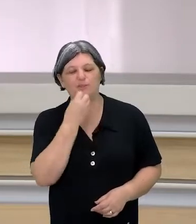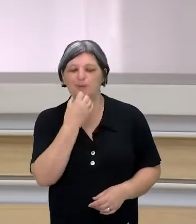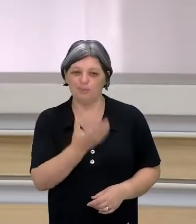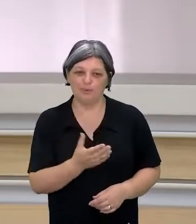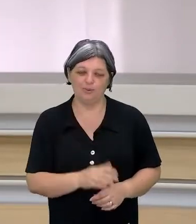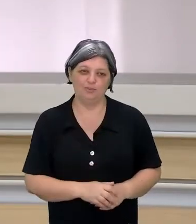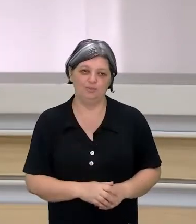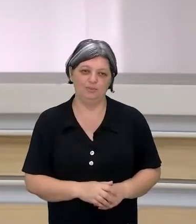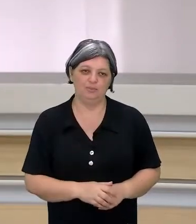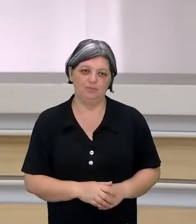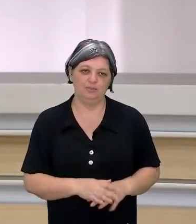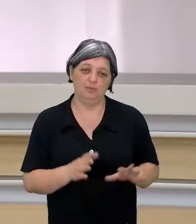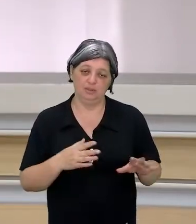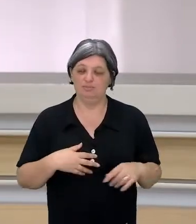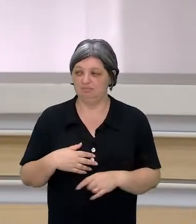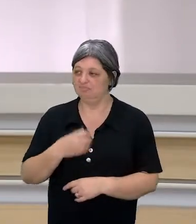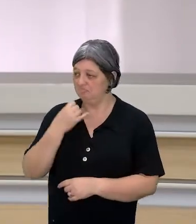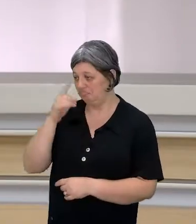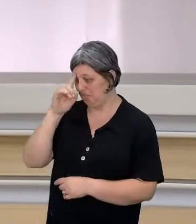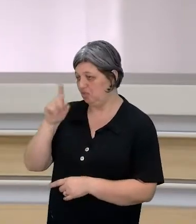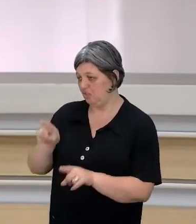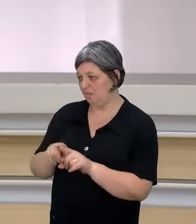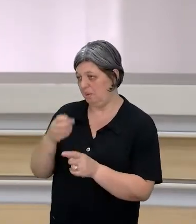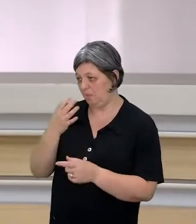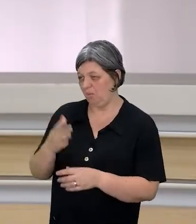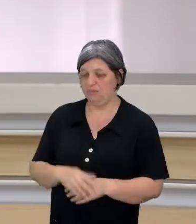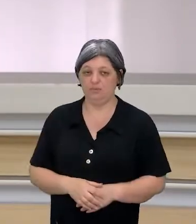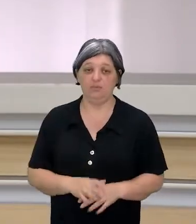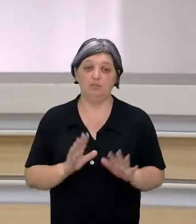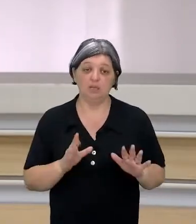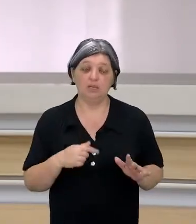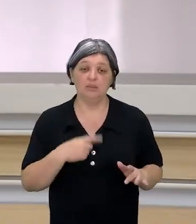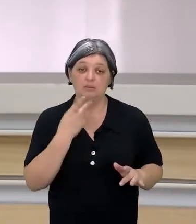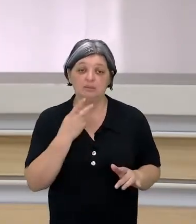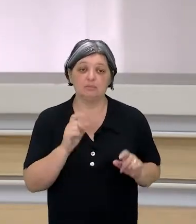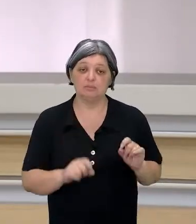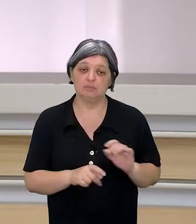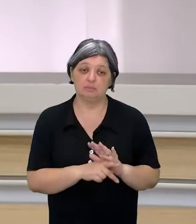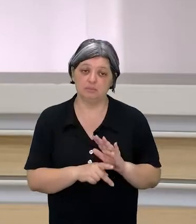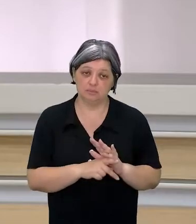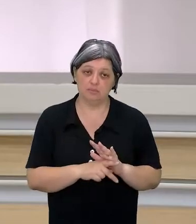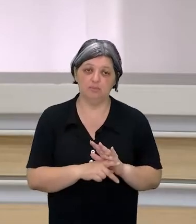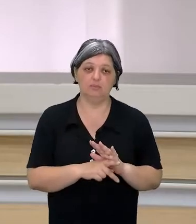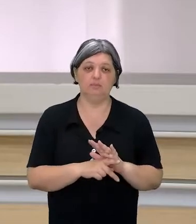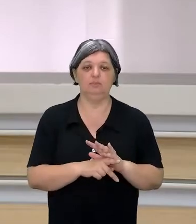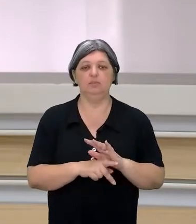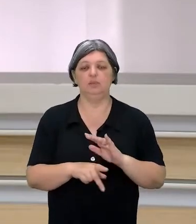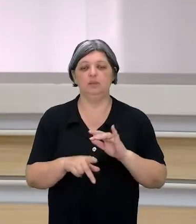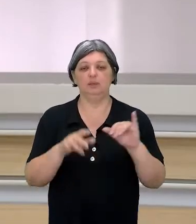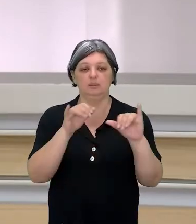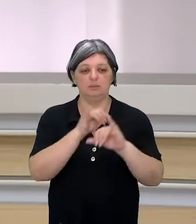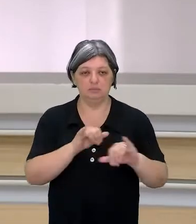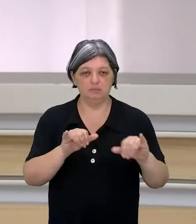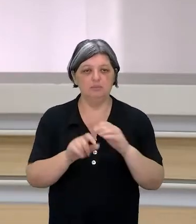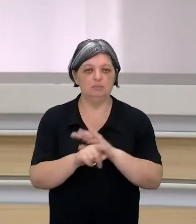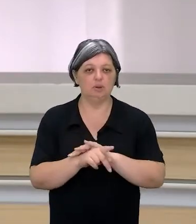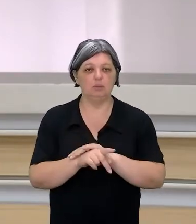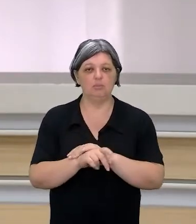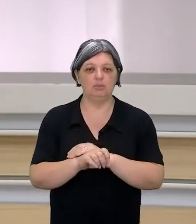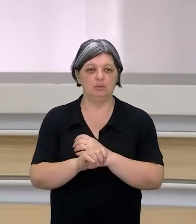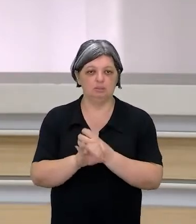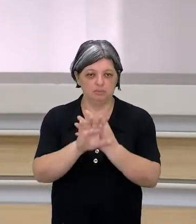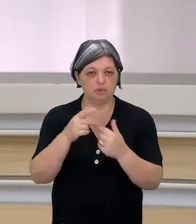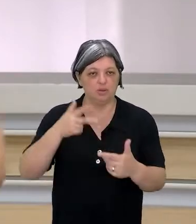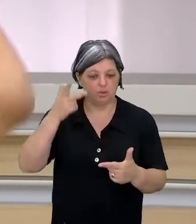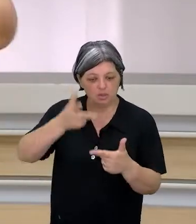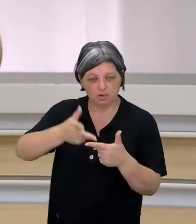aí você chega e fala assim, ai, meu dia também foi muito bom. Agora, quando a gente está falando de uma transmissão, a transmissão é o que a gente está fazendo aqui. Eu estou